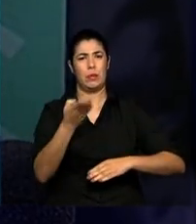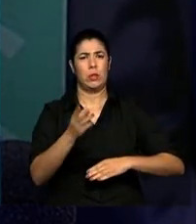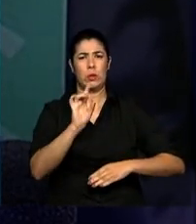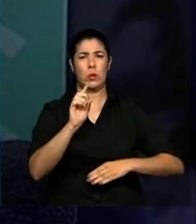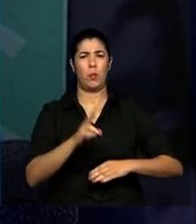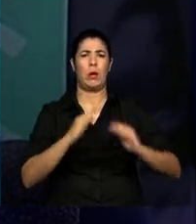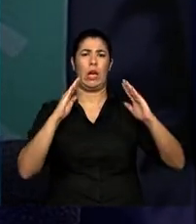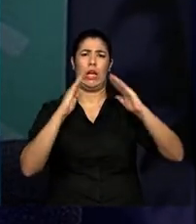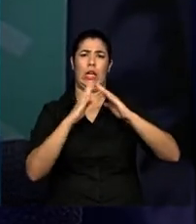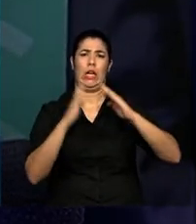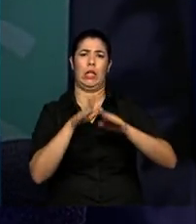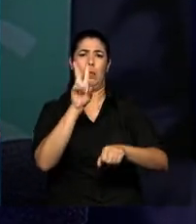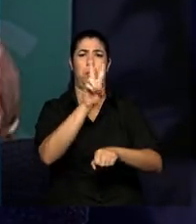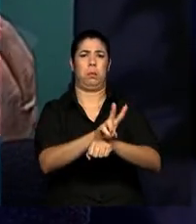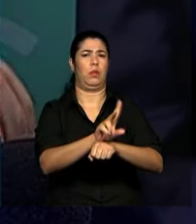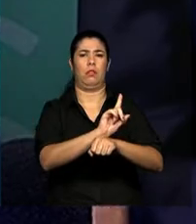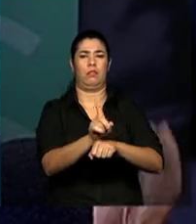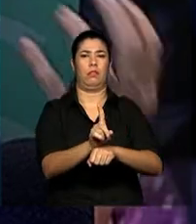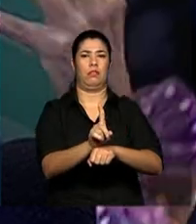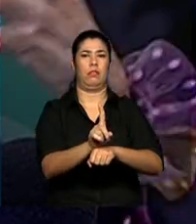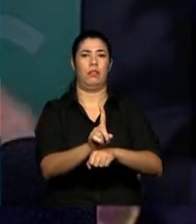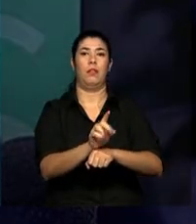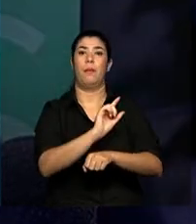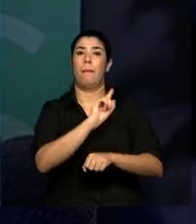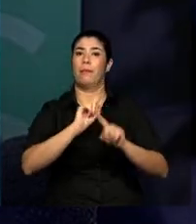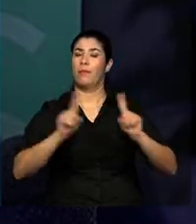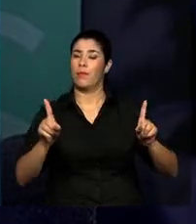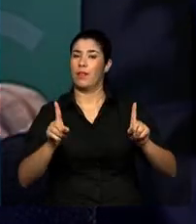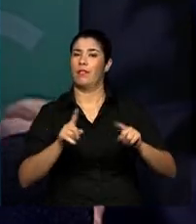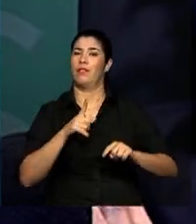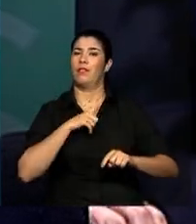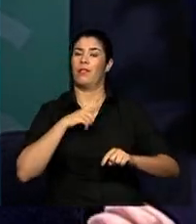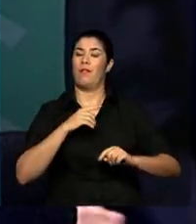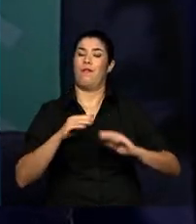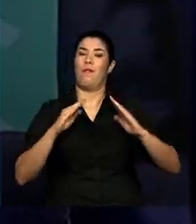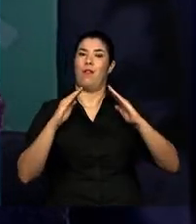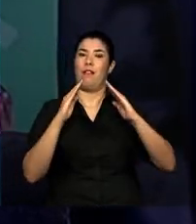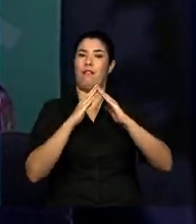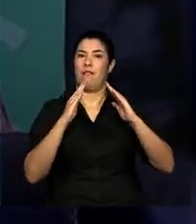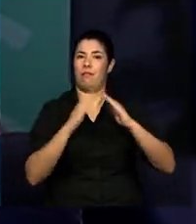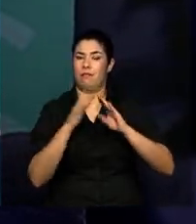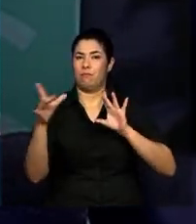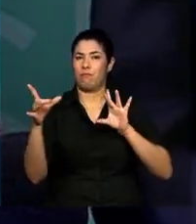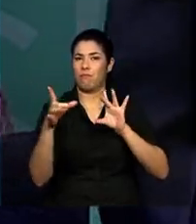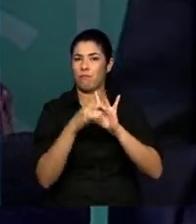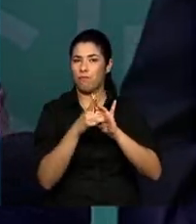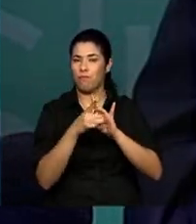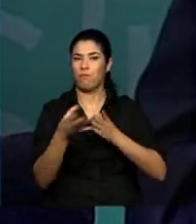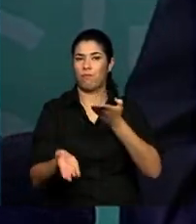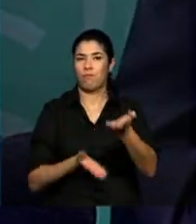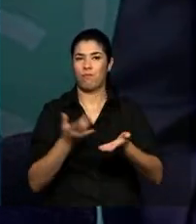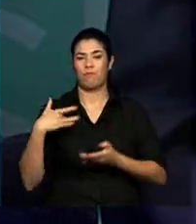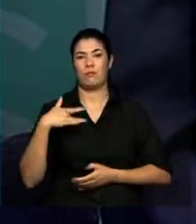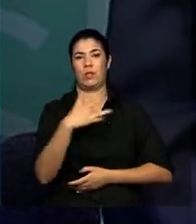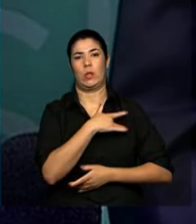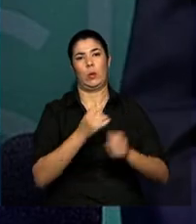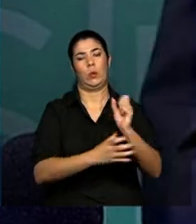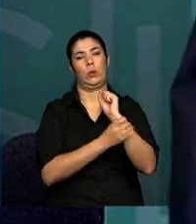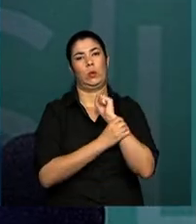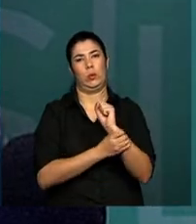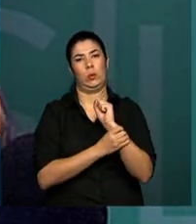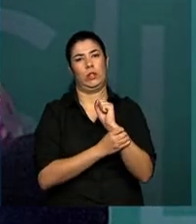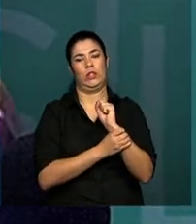uma casa de passagem. É uma casa que articula o serviço de saúde e o serviço de segurança com